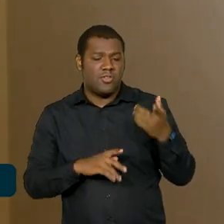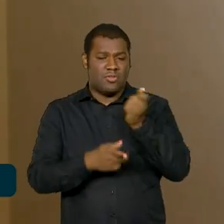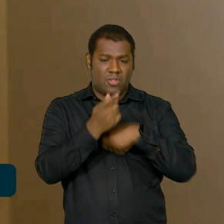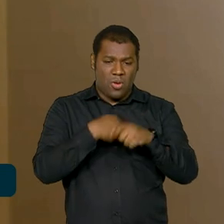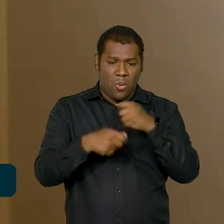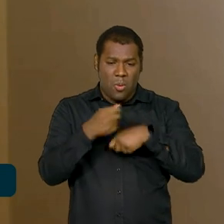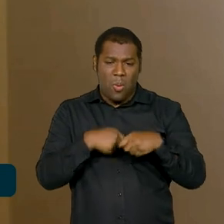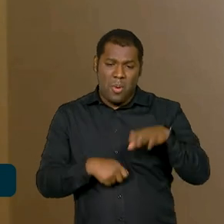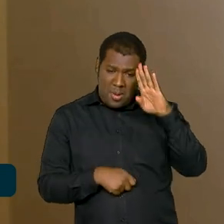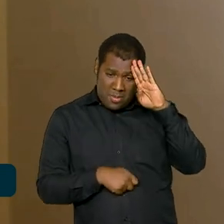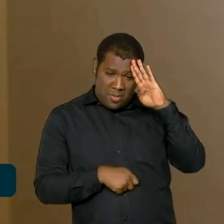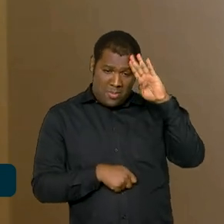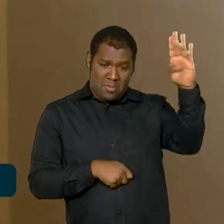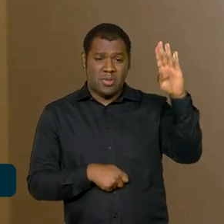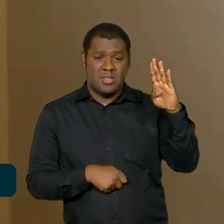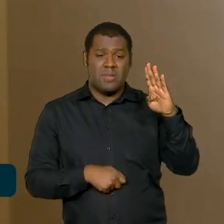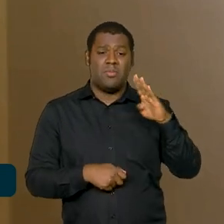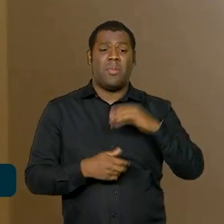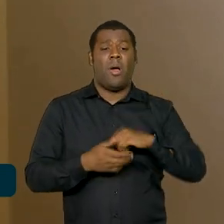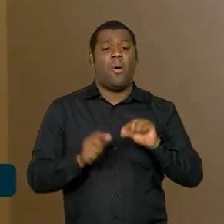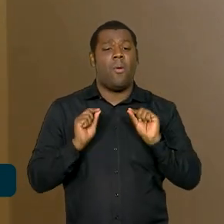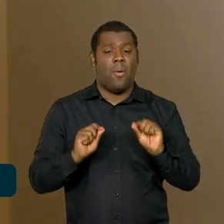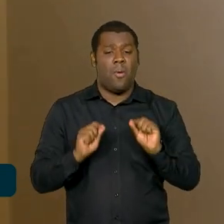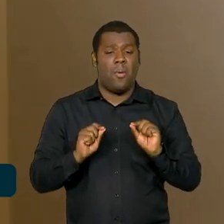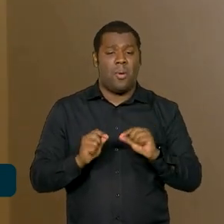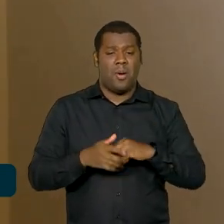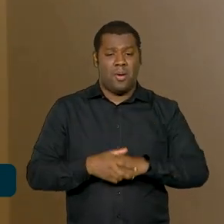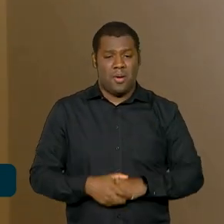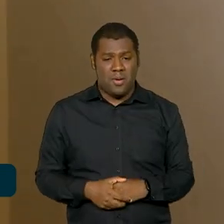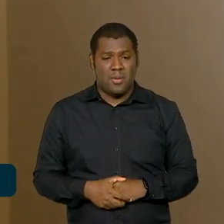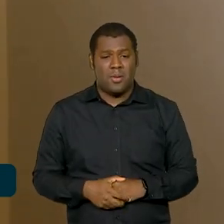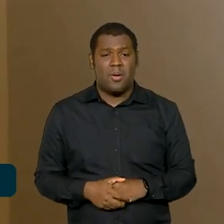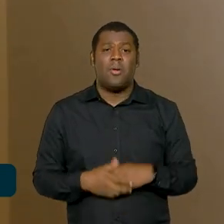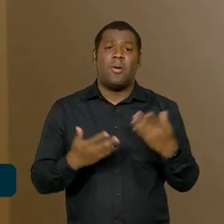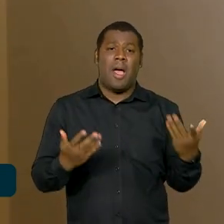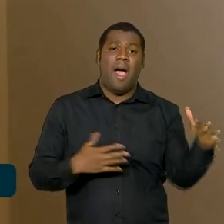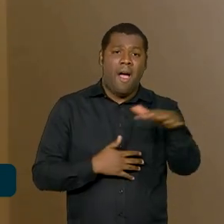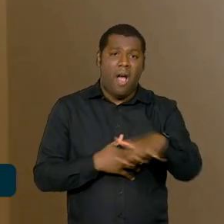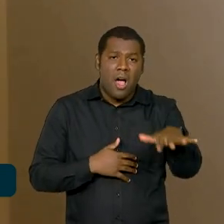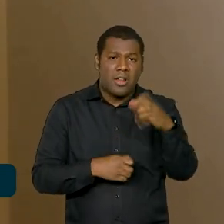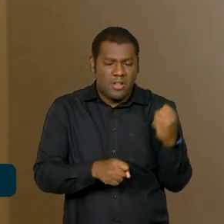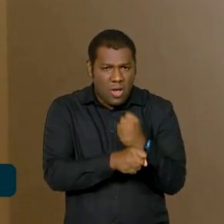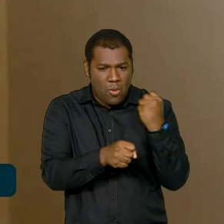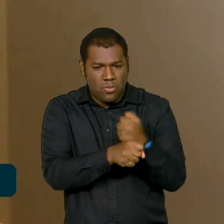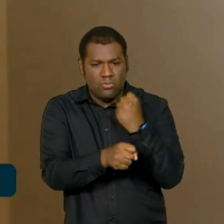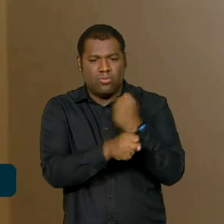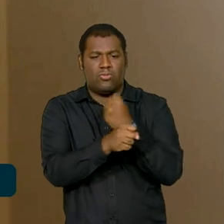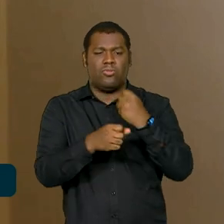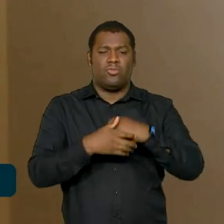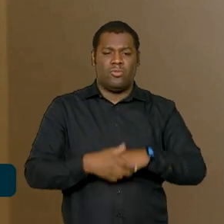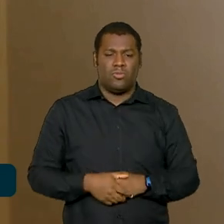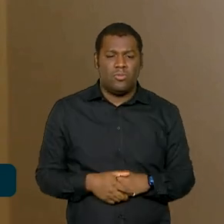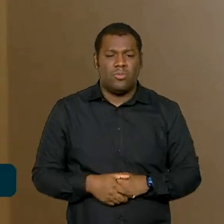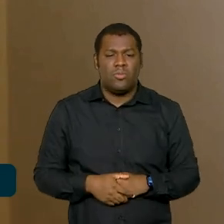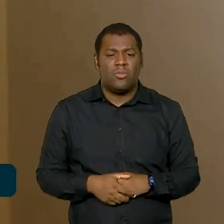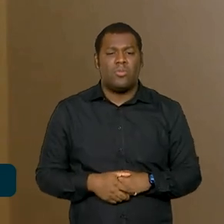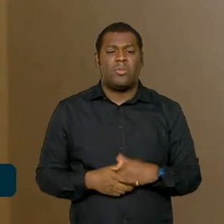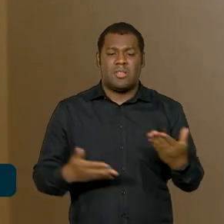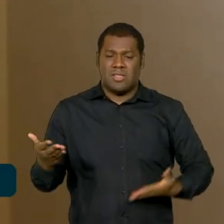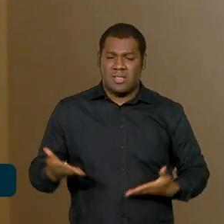se destacaram nesse quarto trimestre foram a construção, os serviços e também